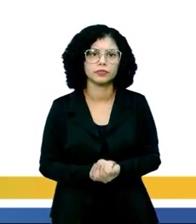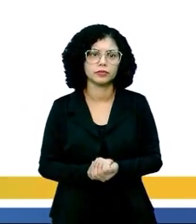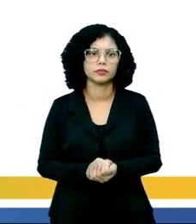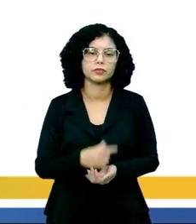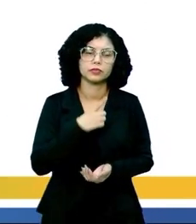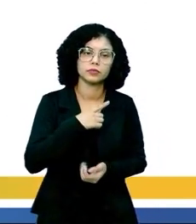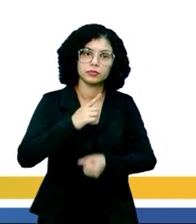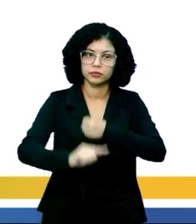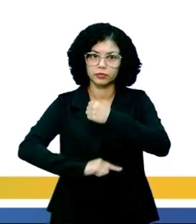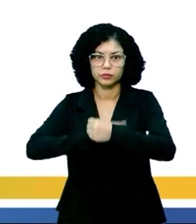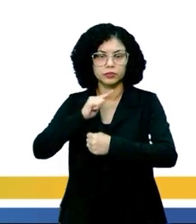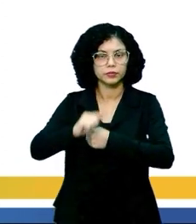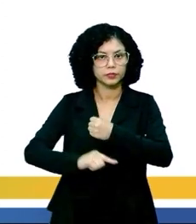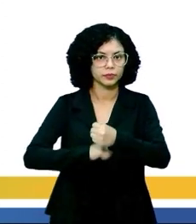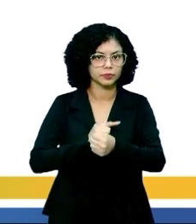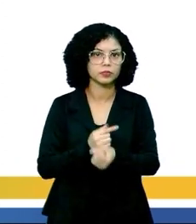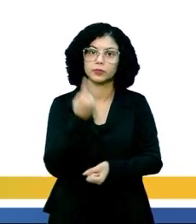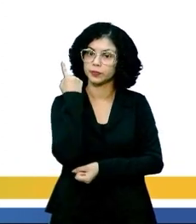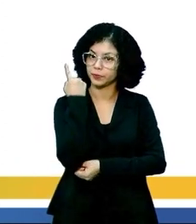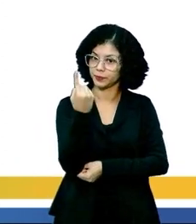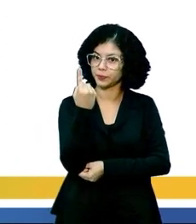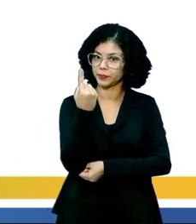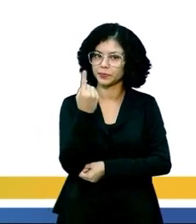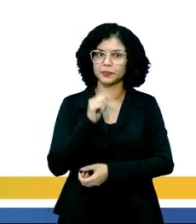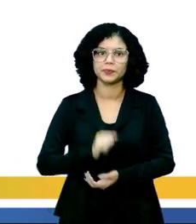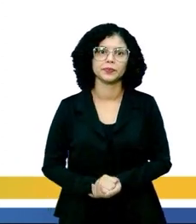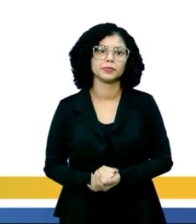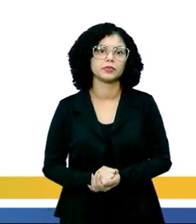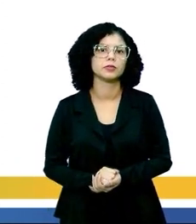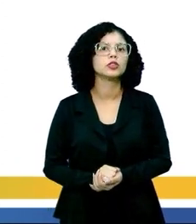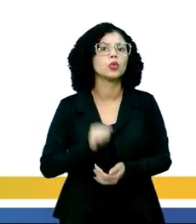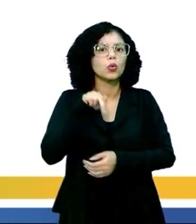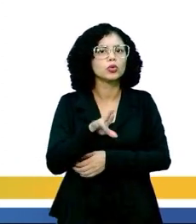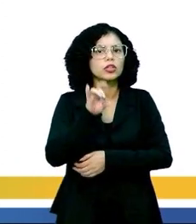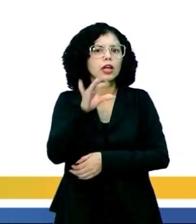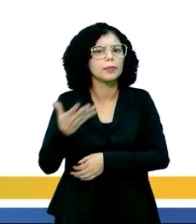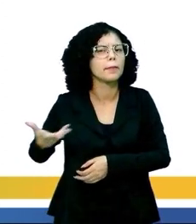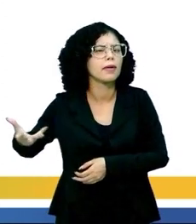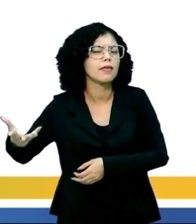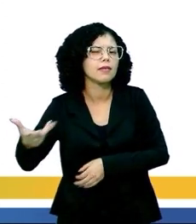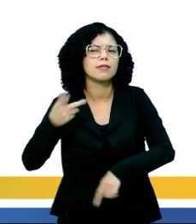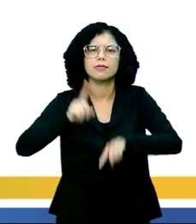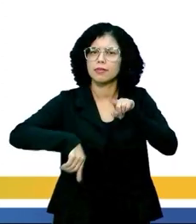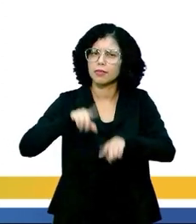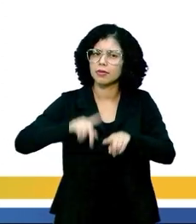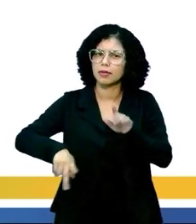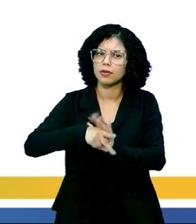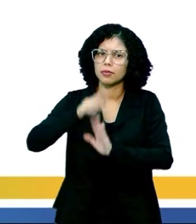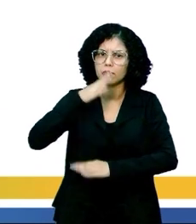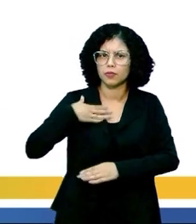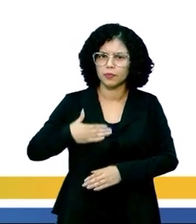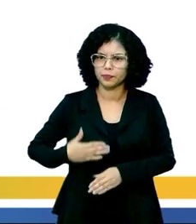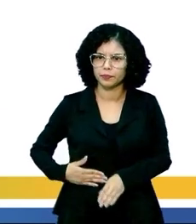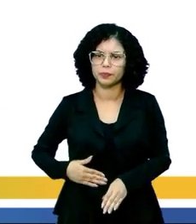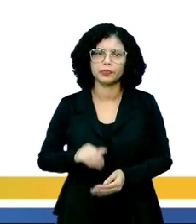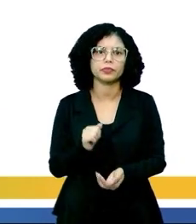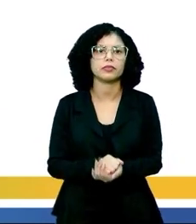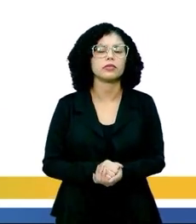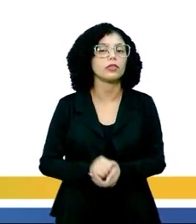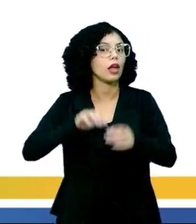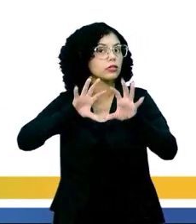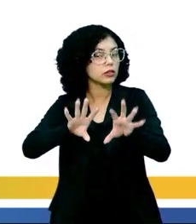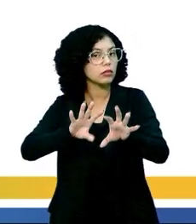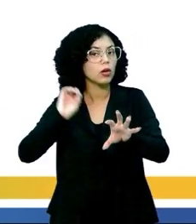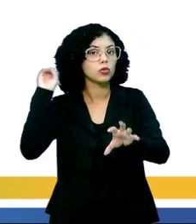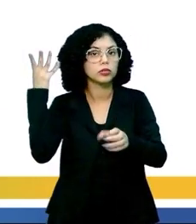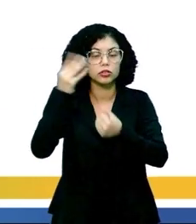temos aí o átomo, nosso primeiro nível, certo? São as unidades básicas da matéria. Com isso, a gente